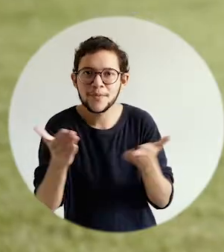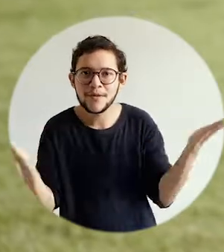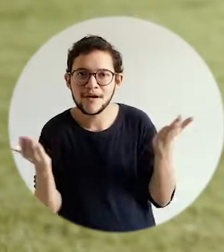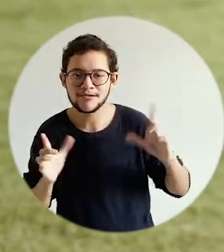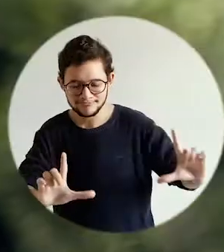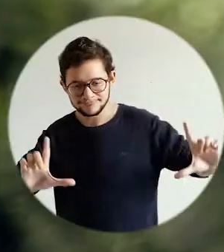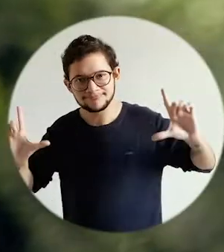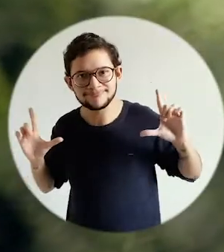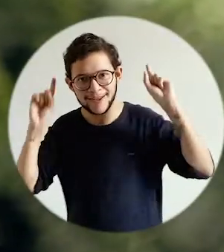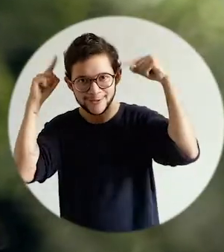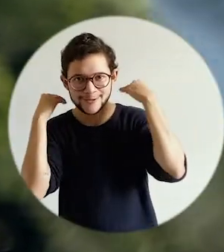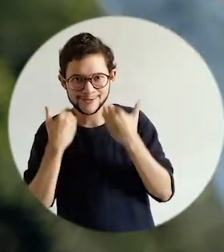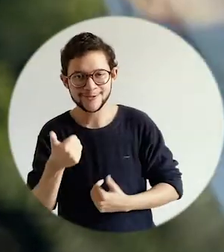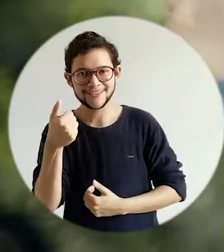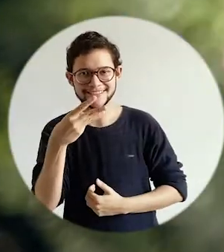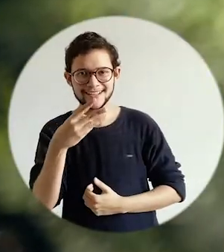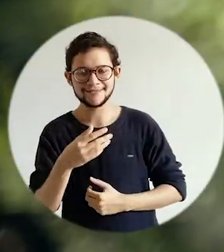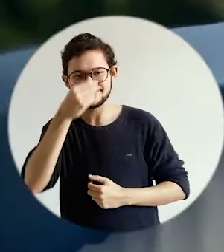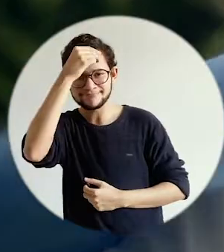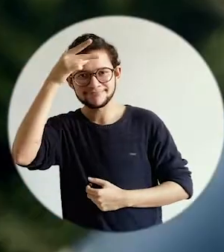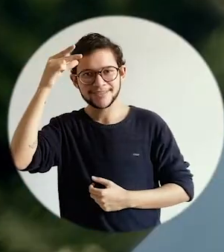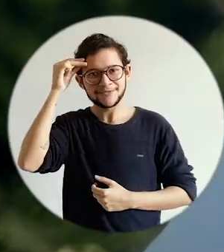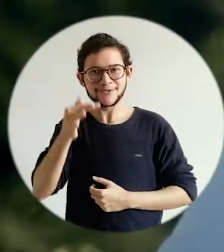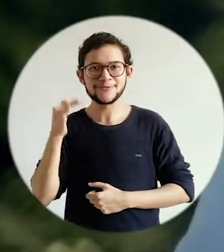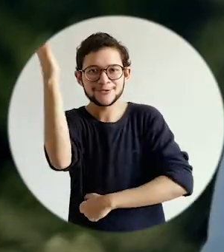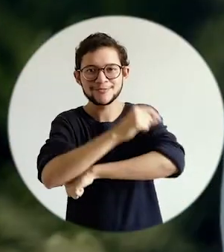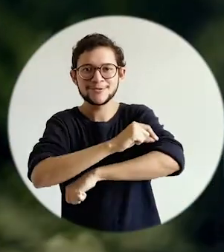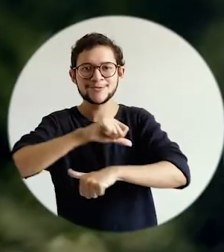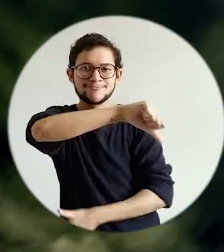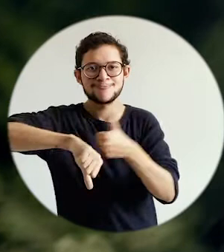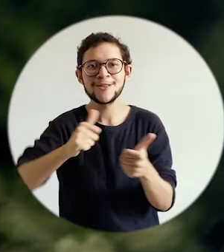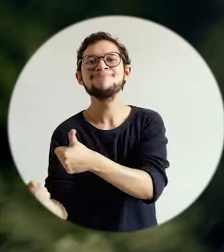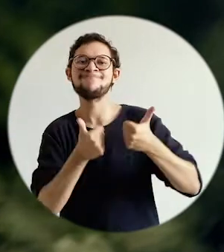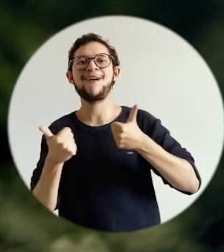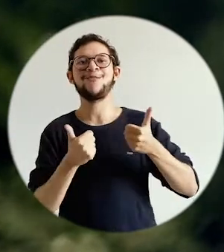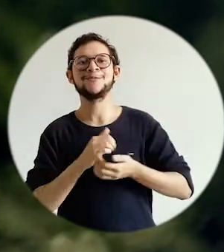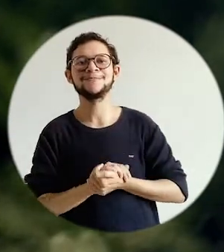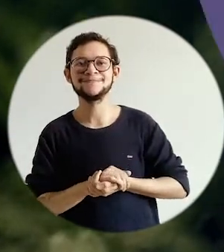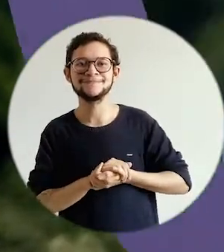Começa agora o programa Isolda 13, a prefeita que vai mudar Mossoró para melhor.